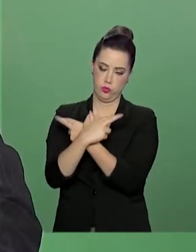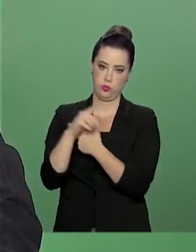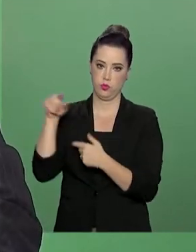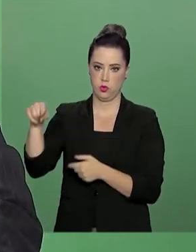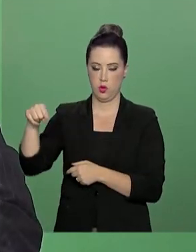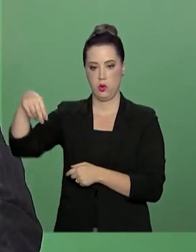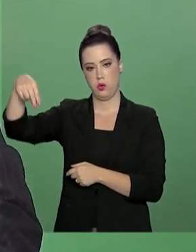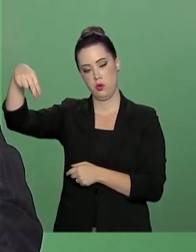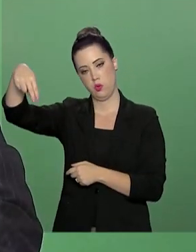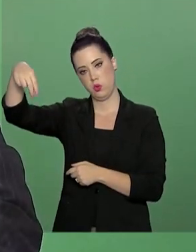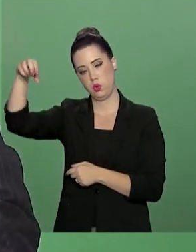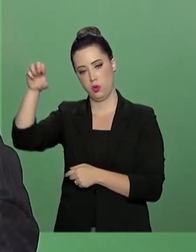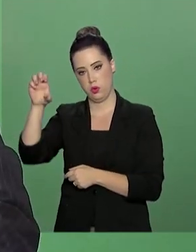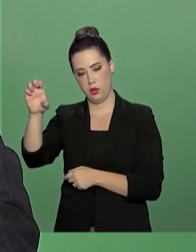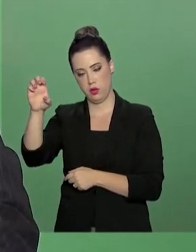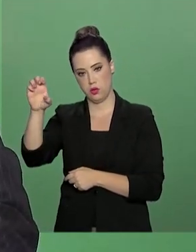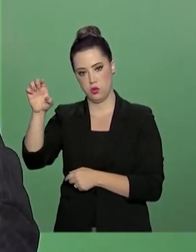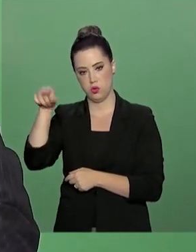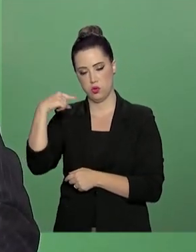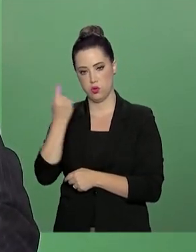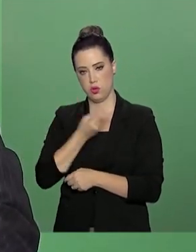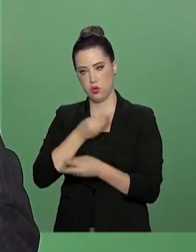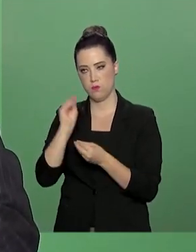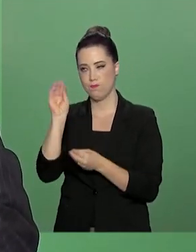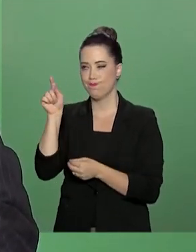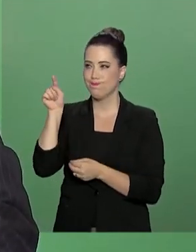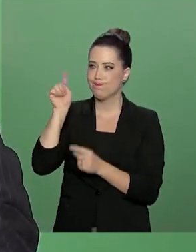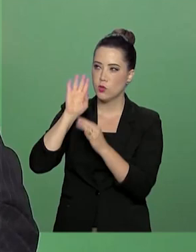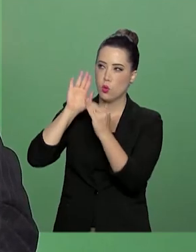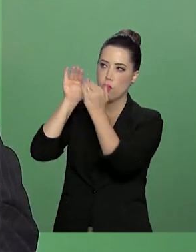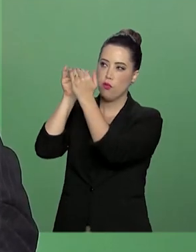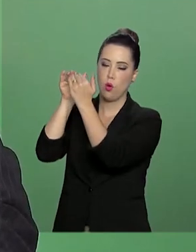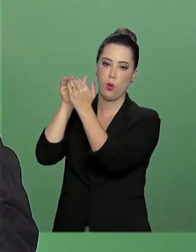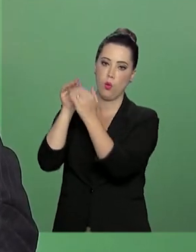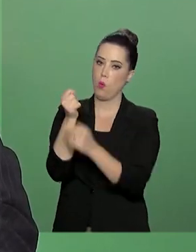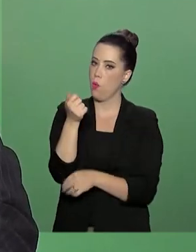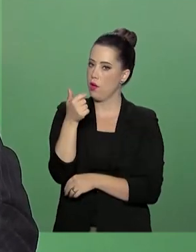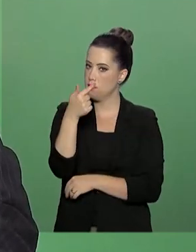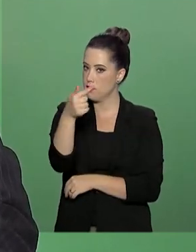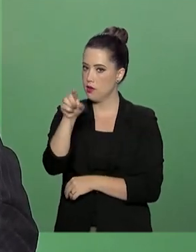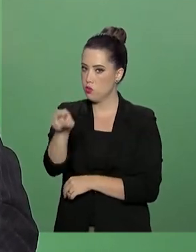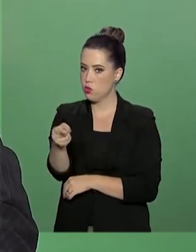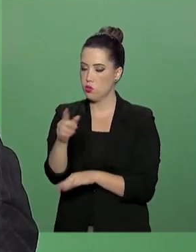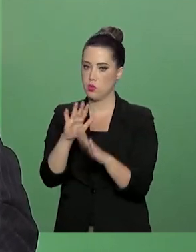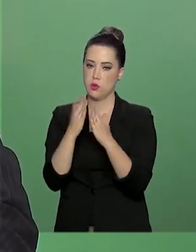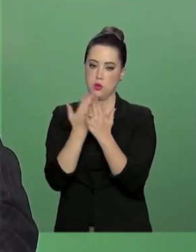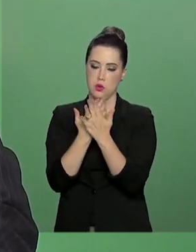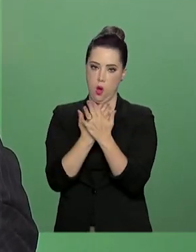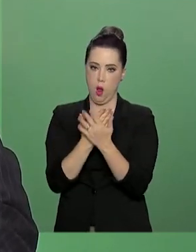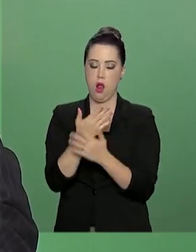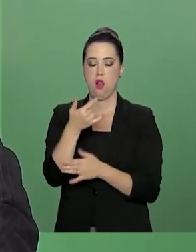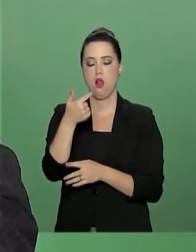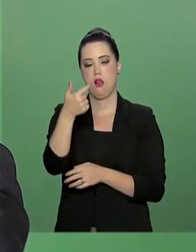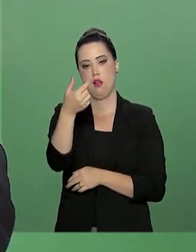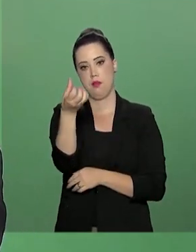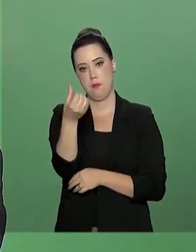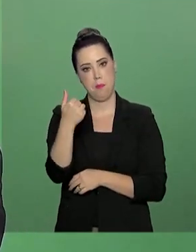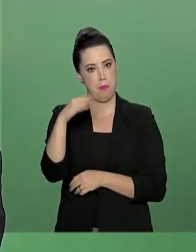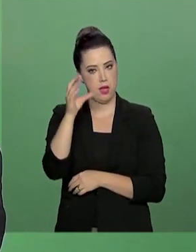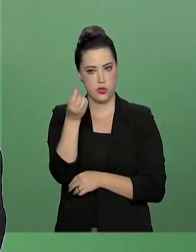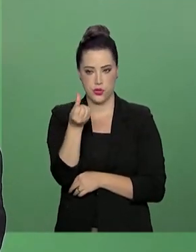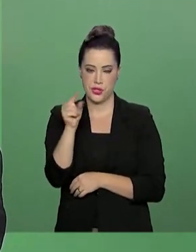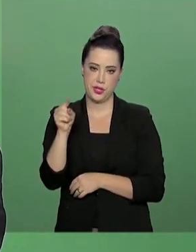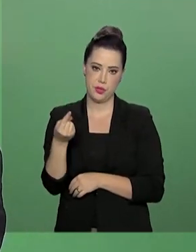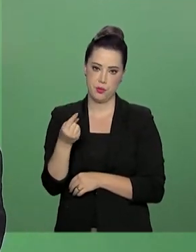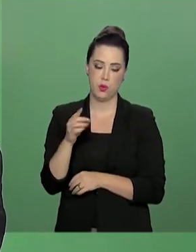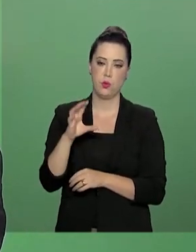No Nordeste, que a gente está dando foco, são quase 7.000 escolas, 6.967 escolas. E